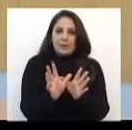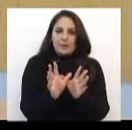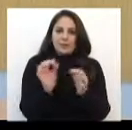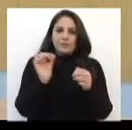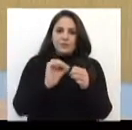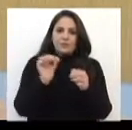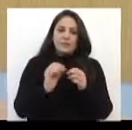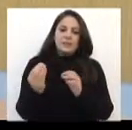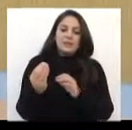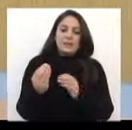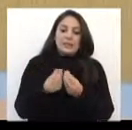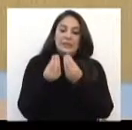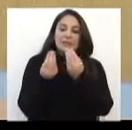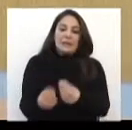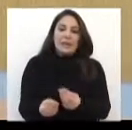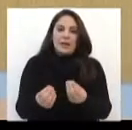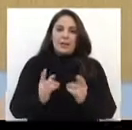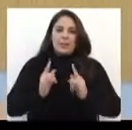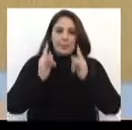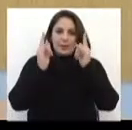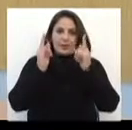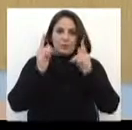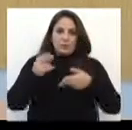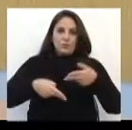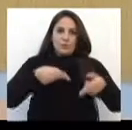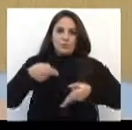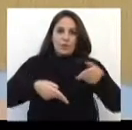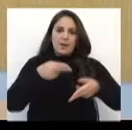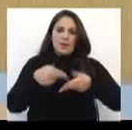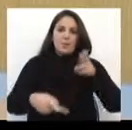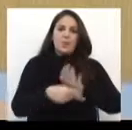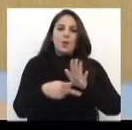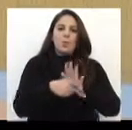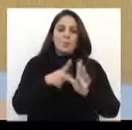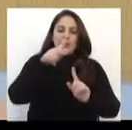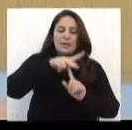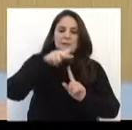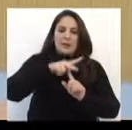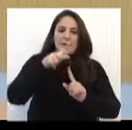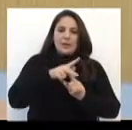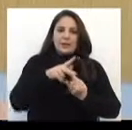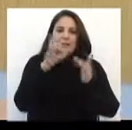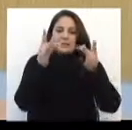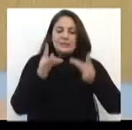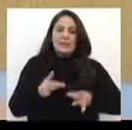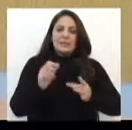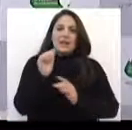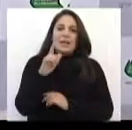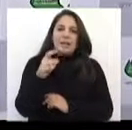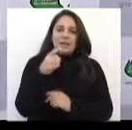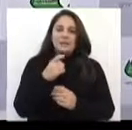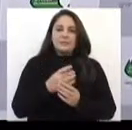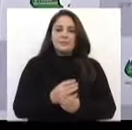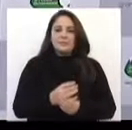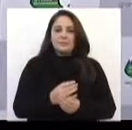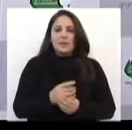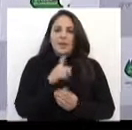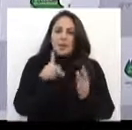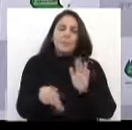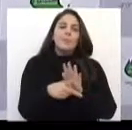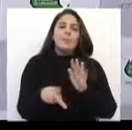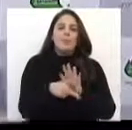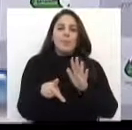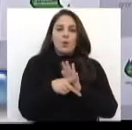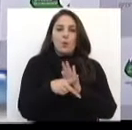Estação Férrea no Parque da Gare. Os detalhes com o líder do governo, o vereador Alex Necker. Esse é um prédio que foi